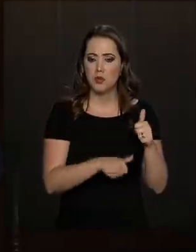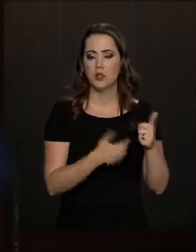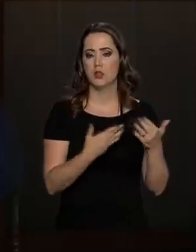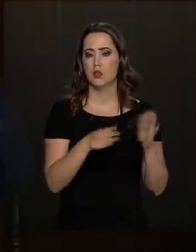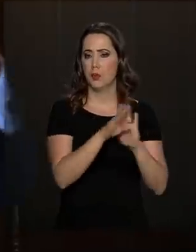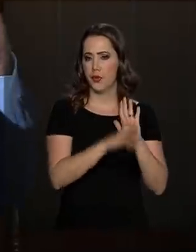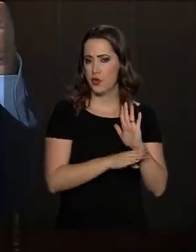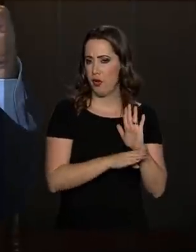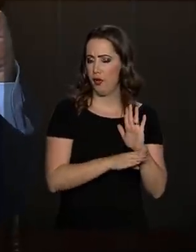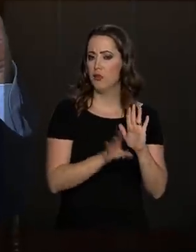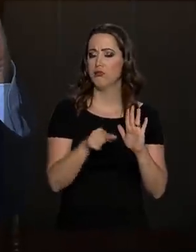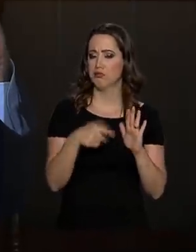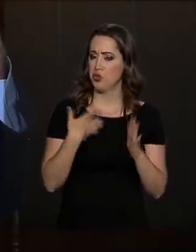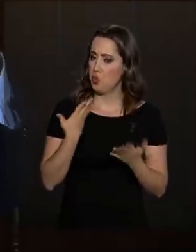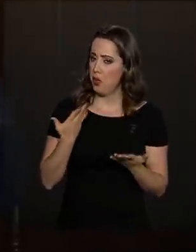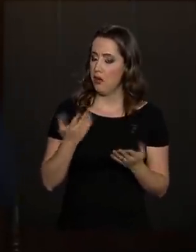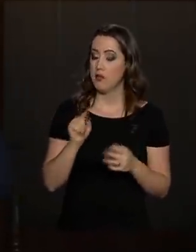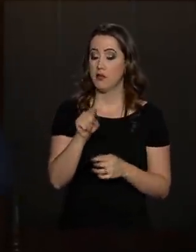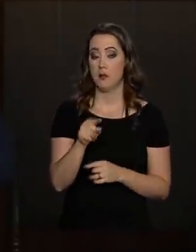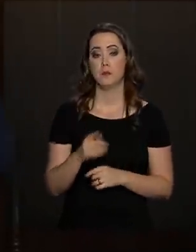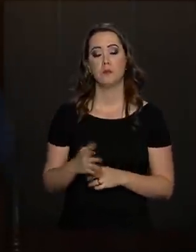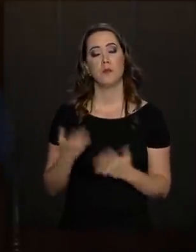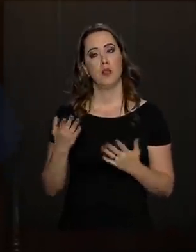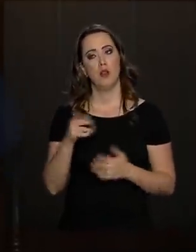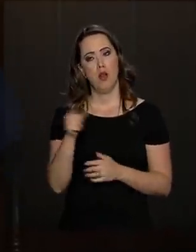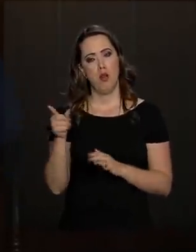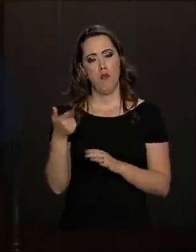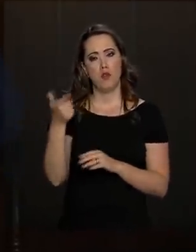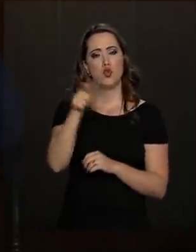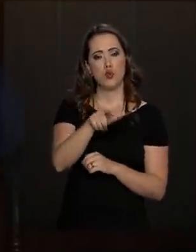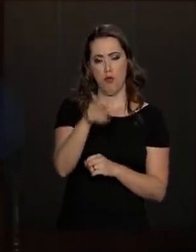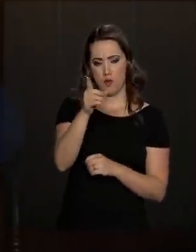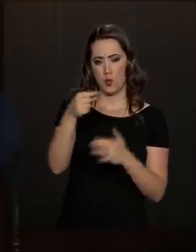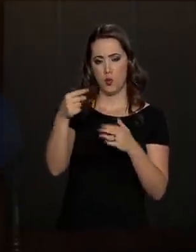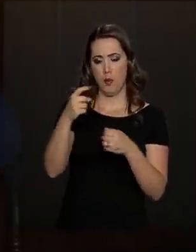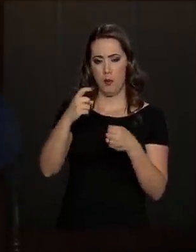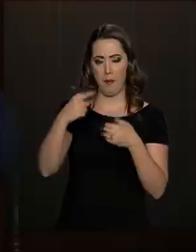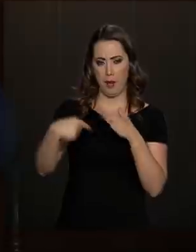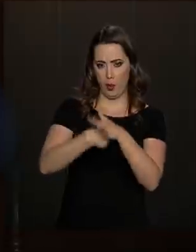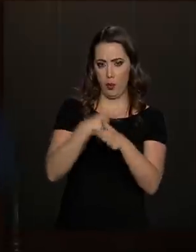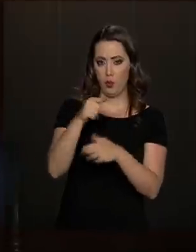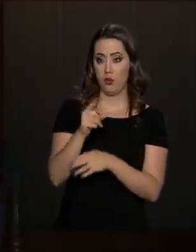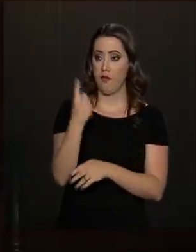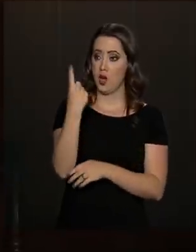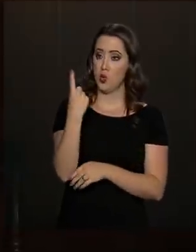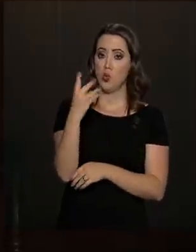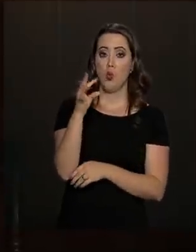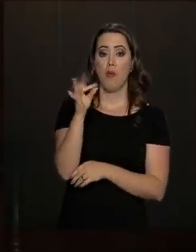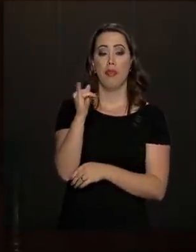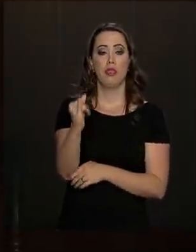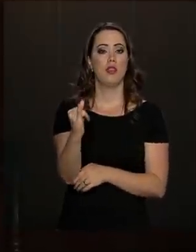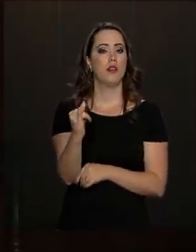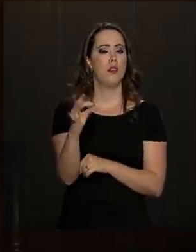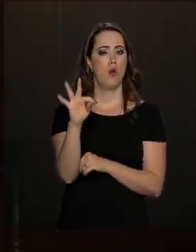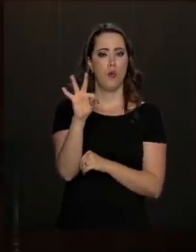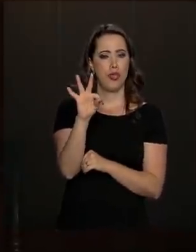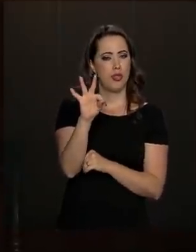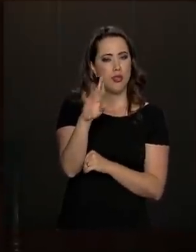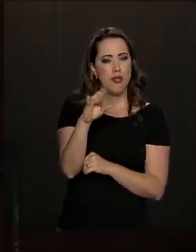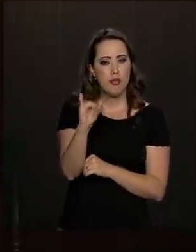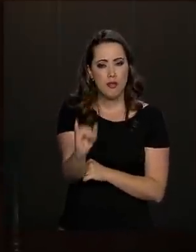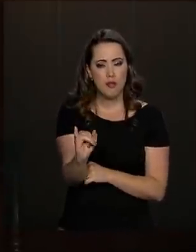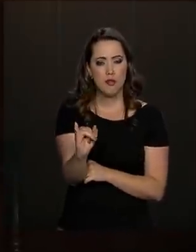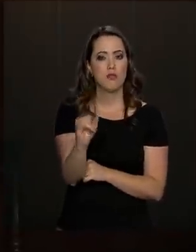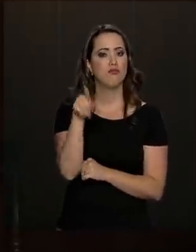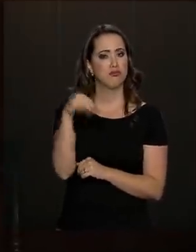um trilhão é uma linha importante. Um trilhão em 10 anos para cima é a garantia de que nós podemos acelerar a